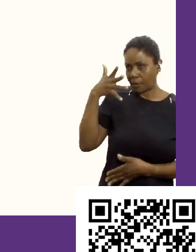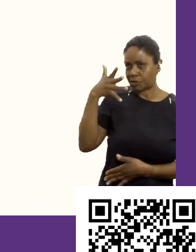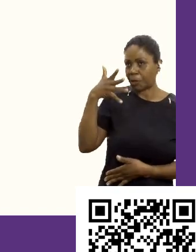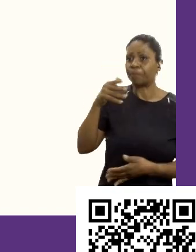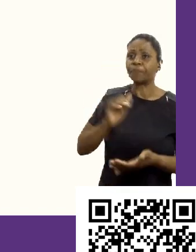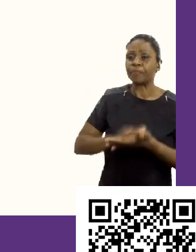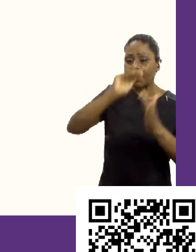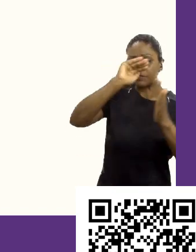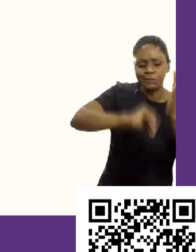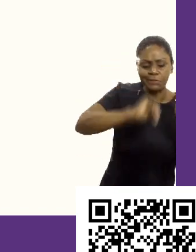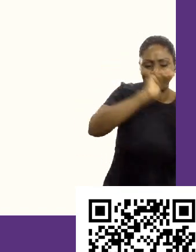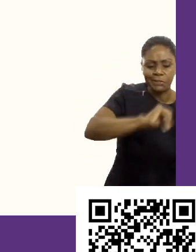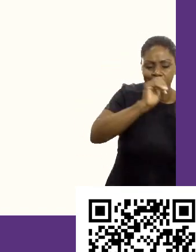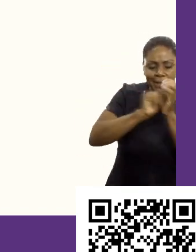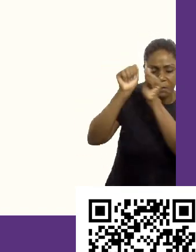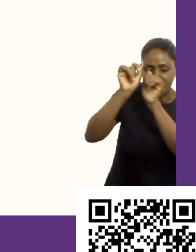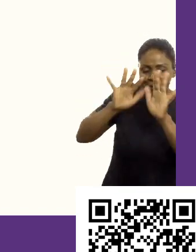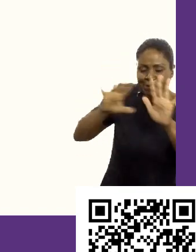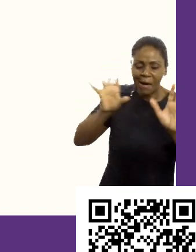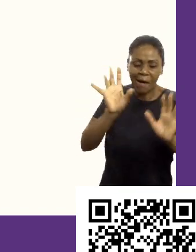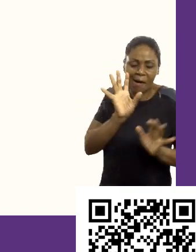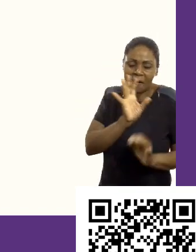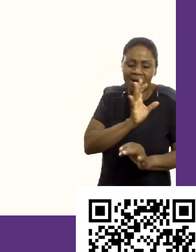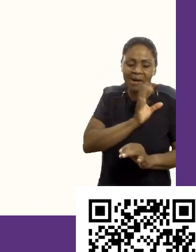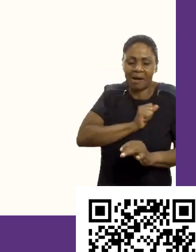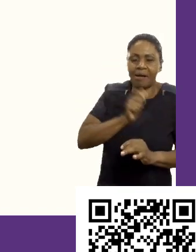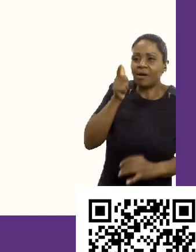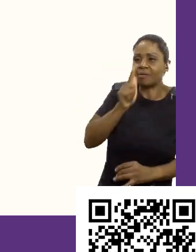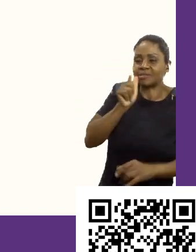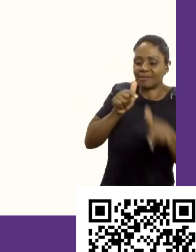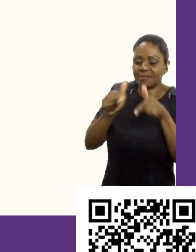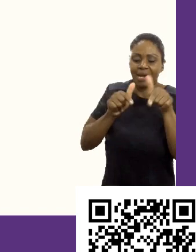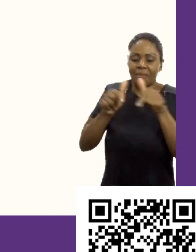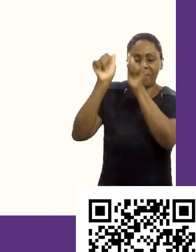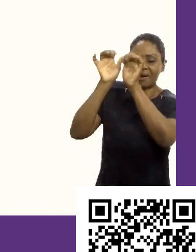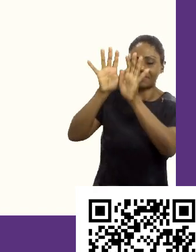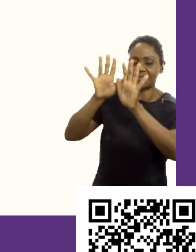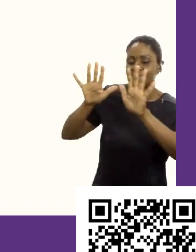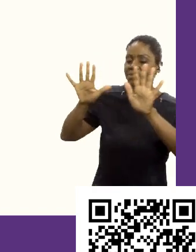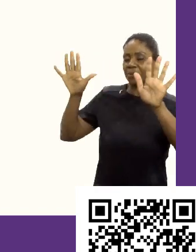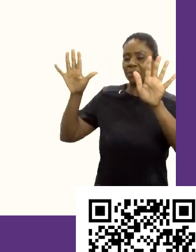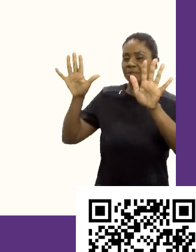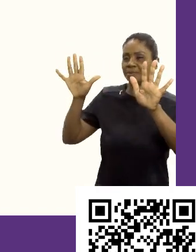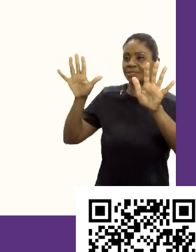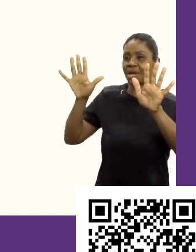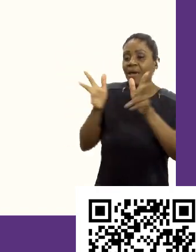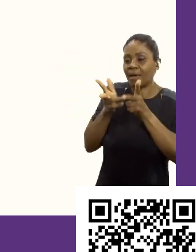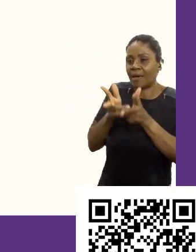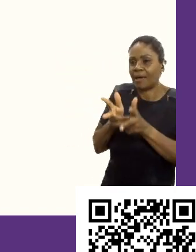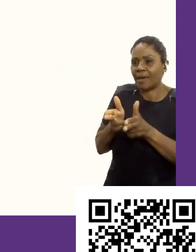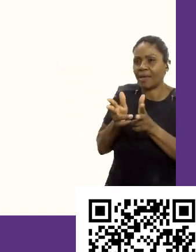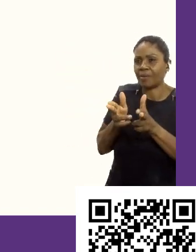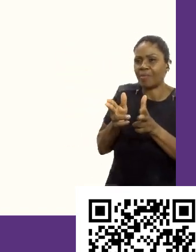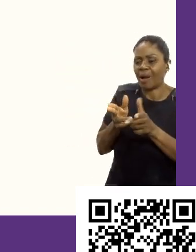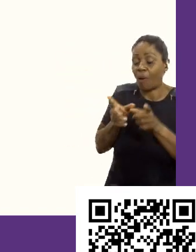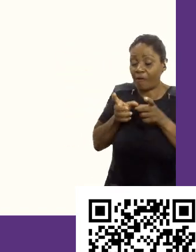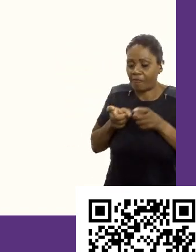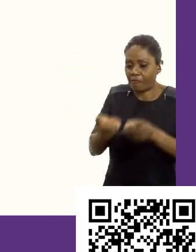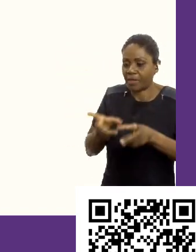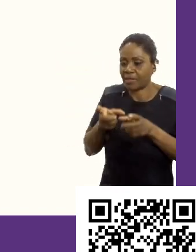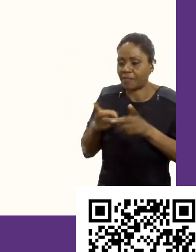Tirando todo o romantismo, conseguir a vaga dos seus sonhos, recolocação, é igual a auto-venda.